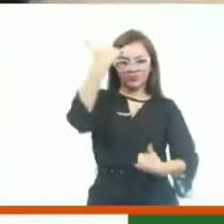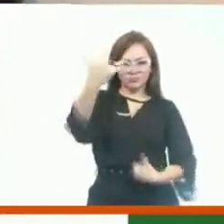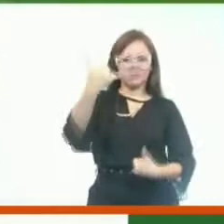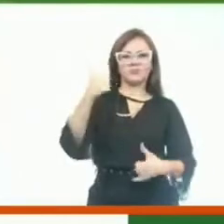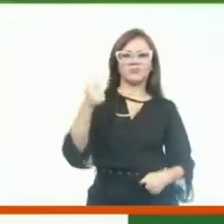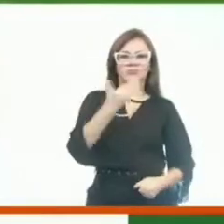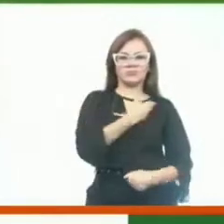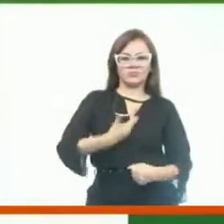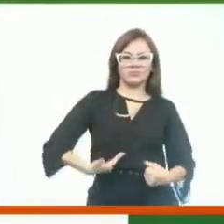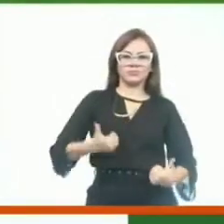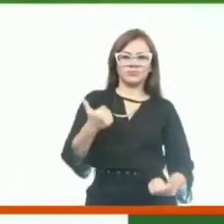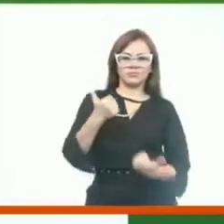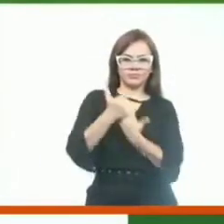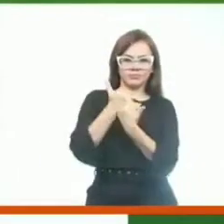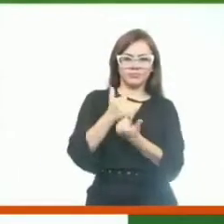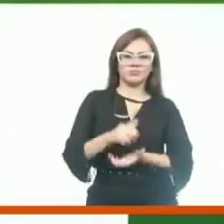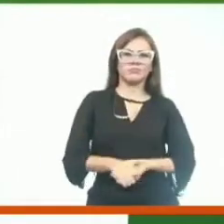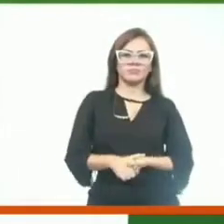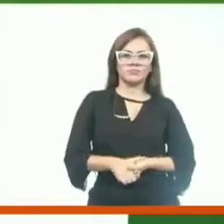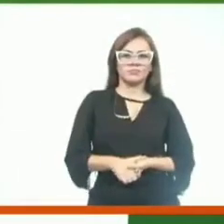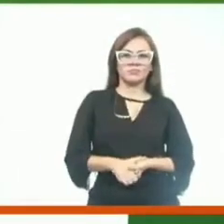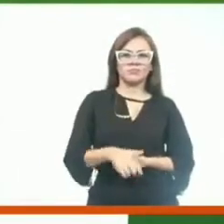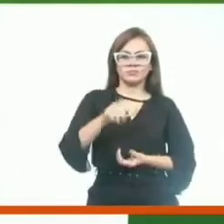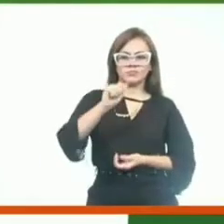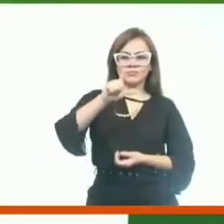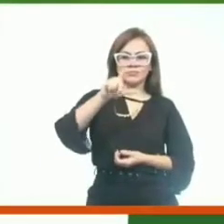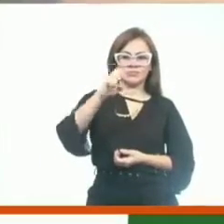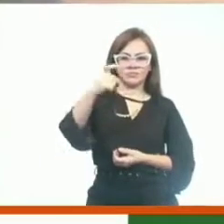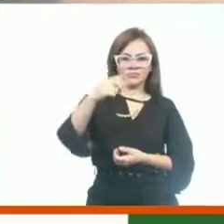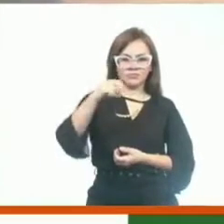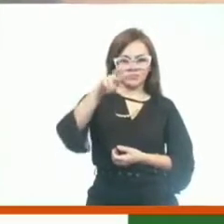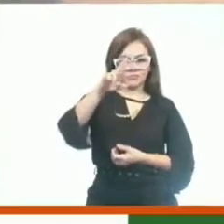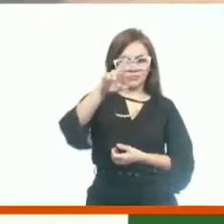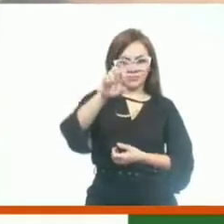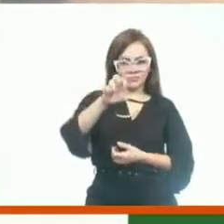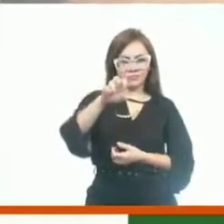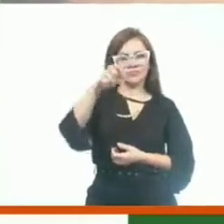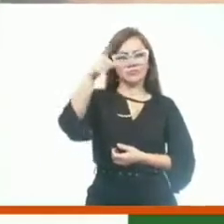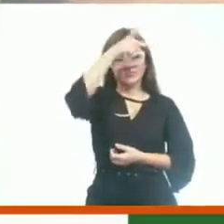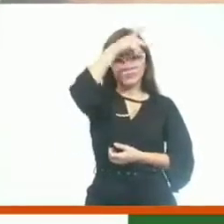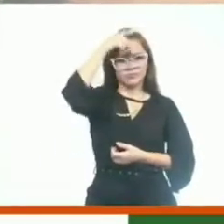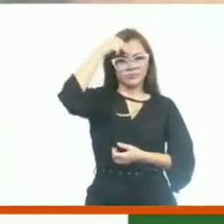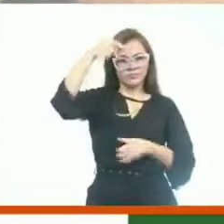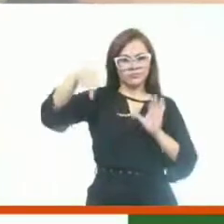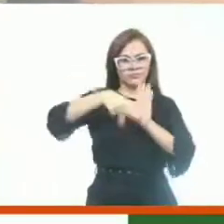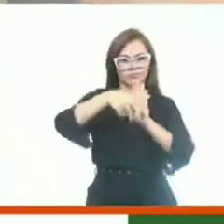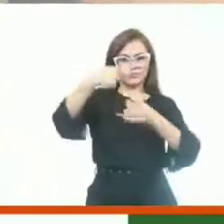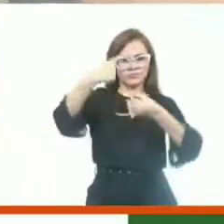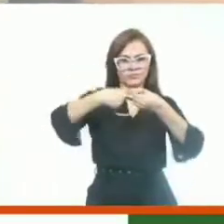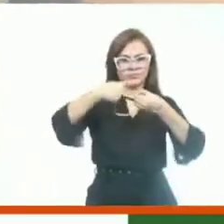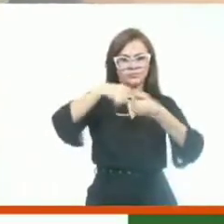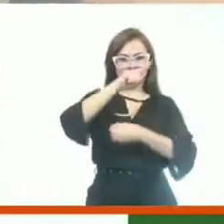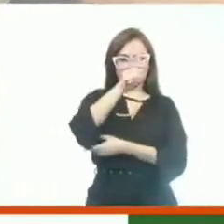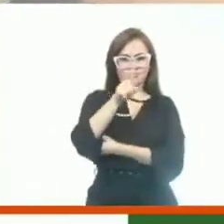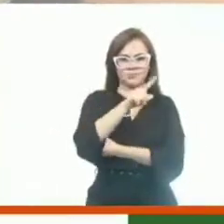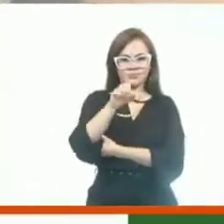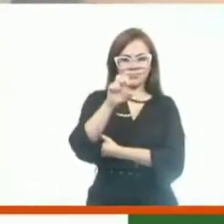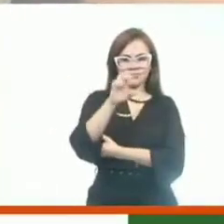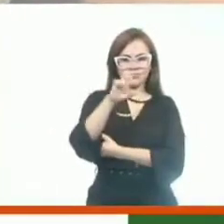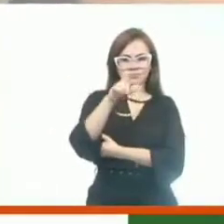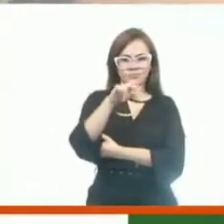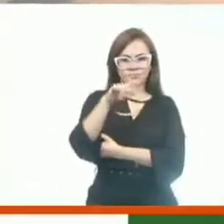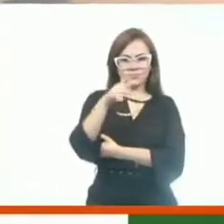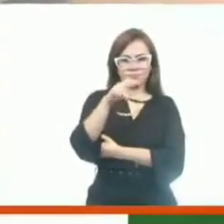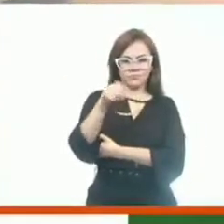Arruda Coelho, vice-governadora do Estado do Ceará. Alexandre Feira Gomes da Silveira, prefeito de Acaraú. Zezinho Albuquerque, secretário de